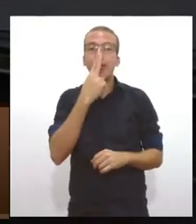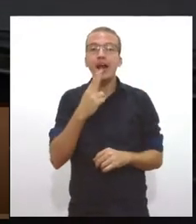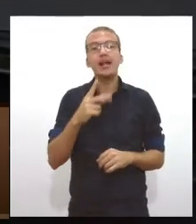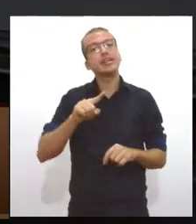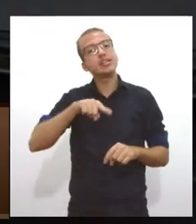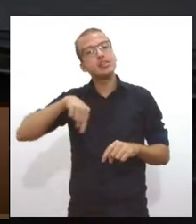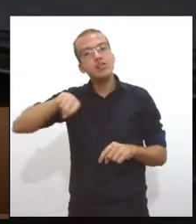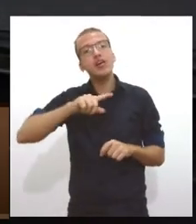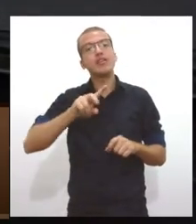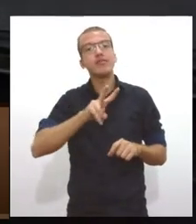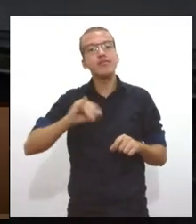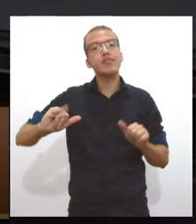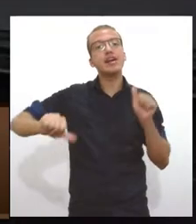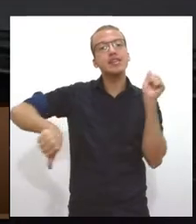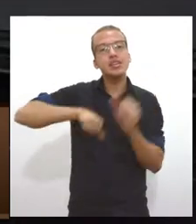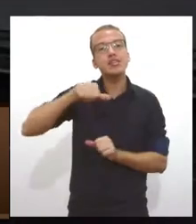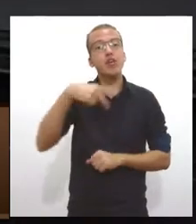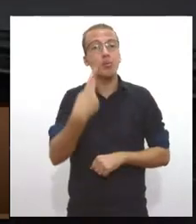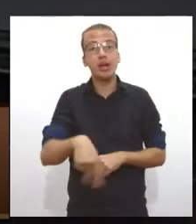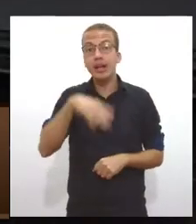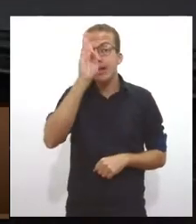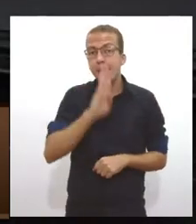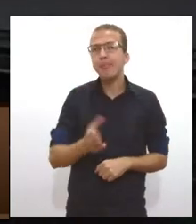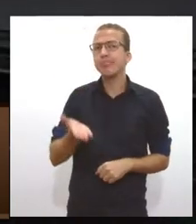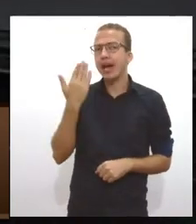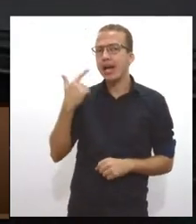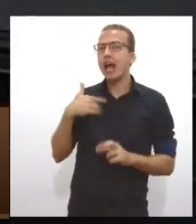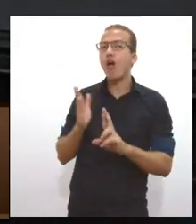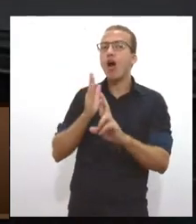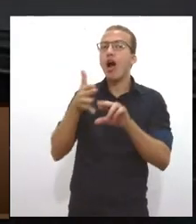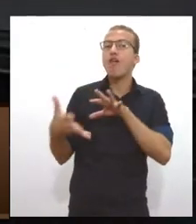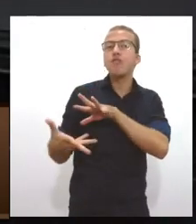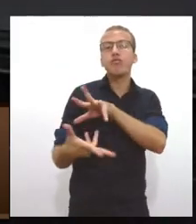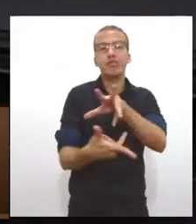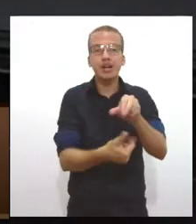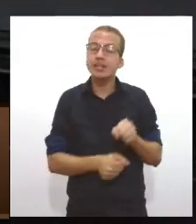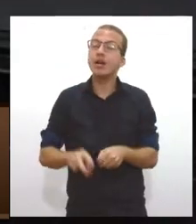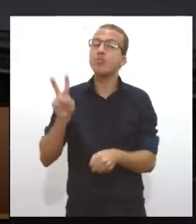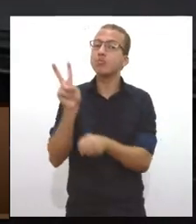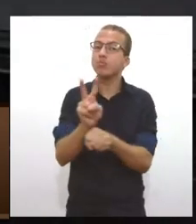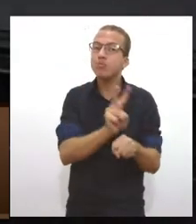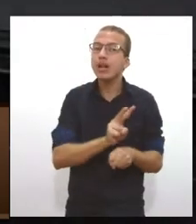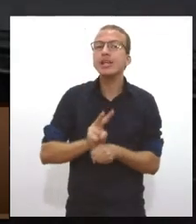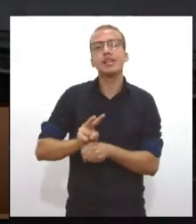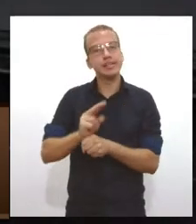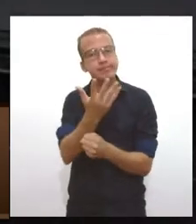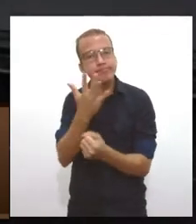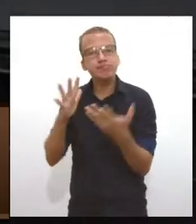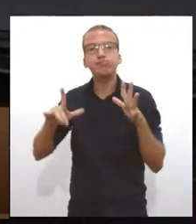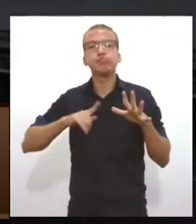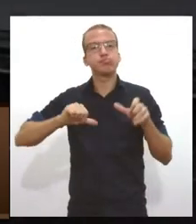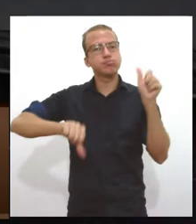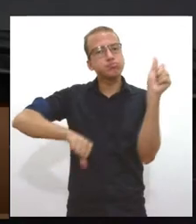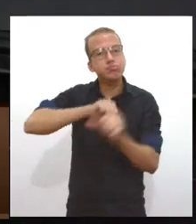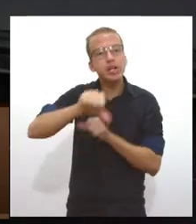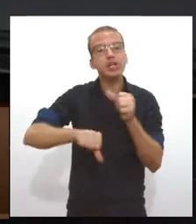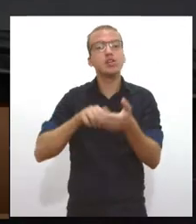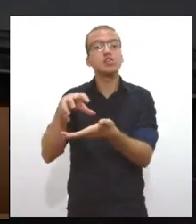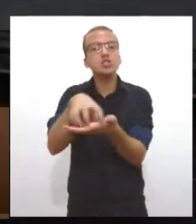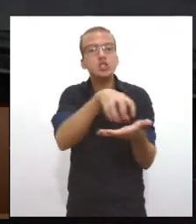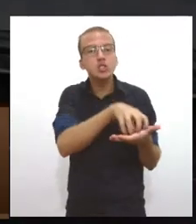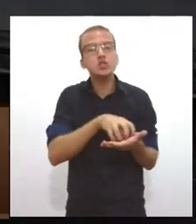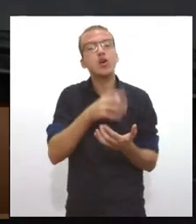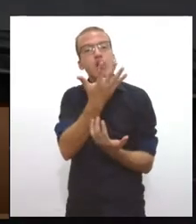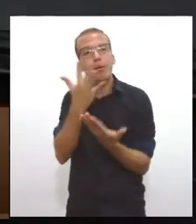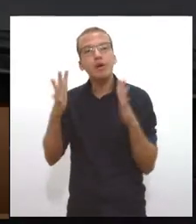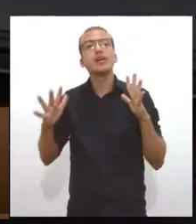que já foi uma grande referência mundial em proteção ambiental. Ele está retransformando os órgãos ambientais naquela expressão só para